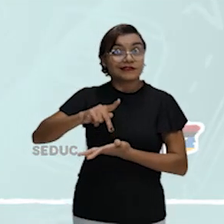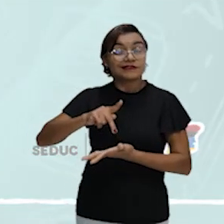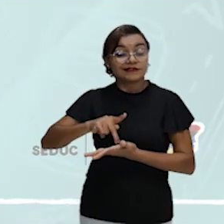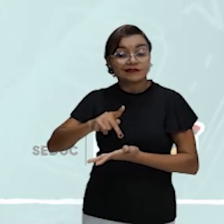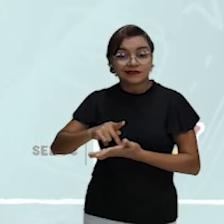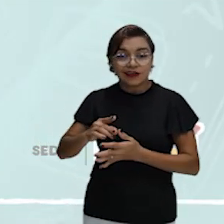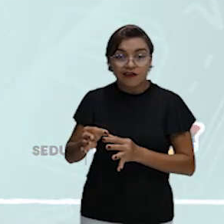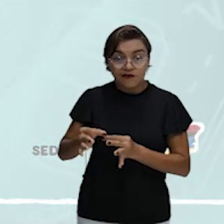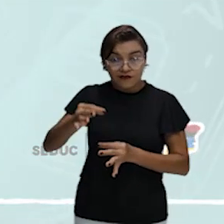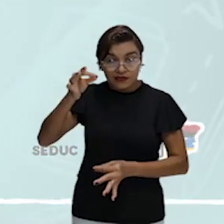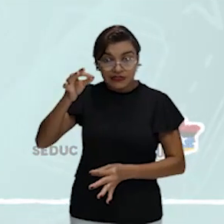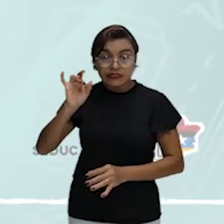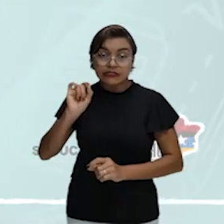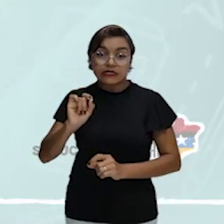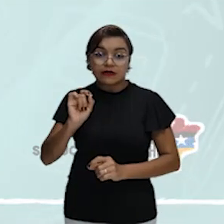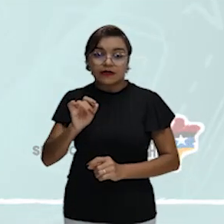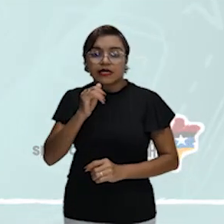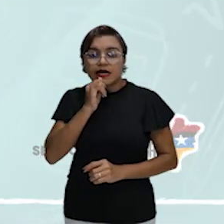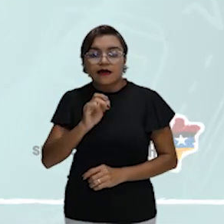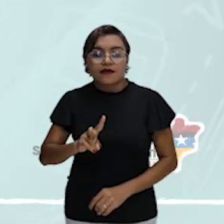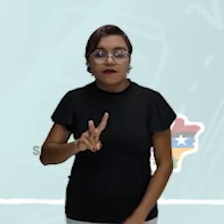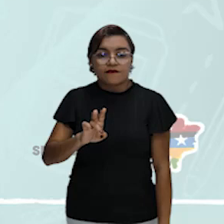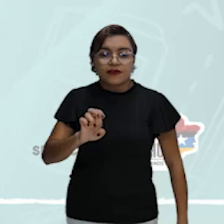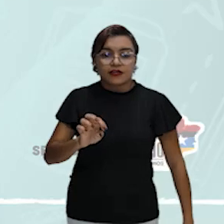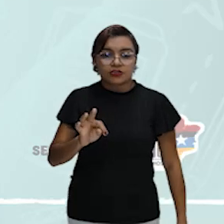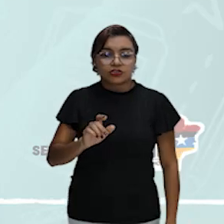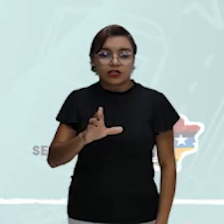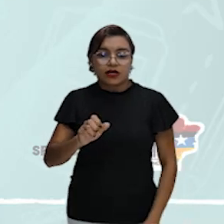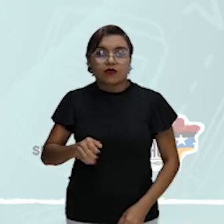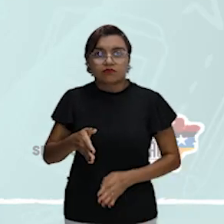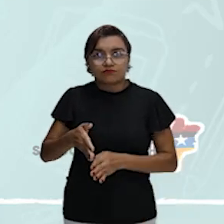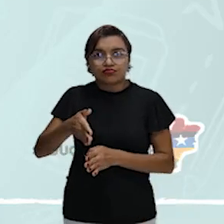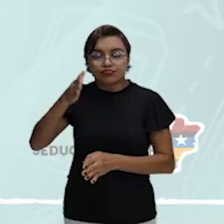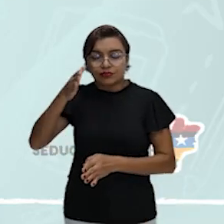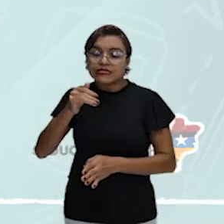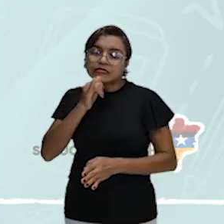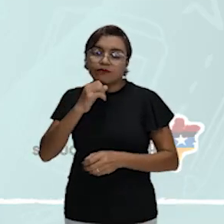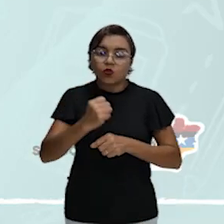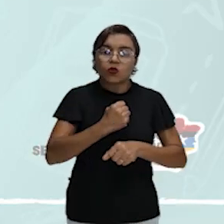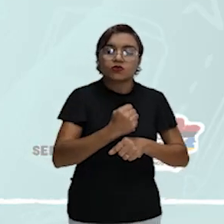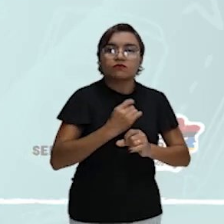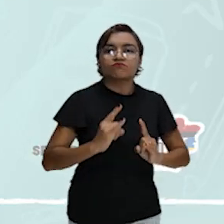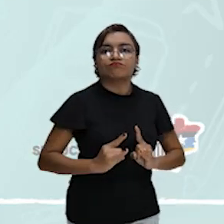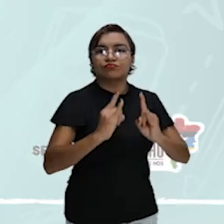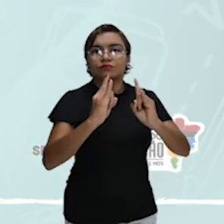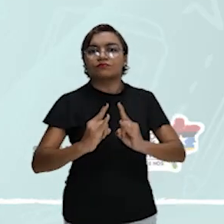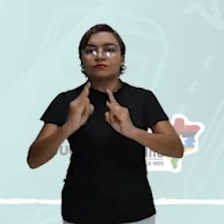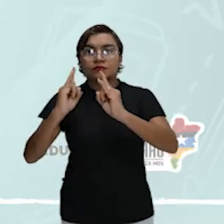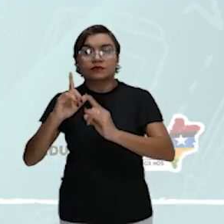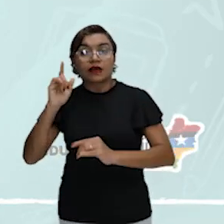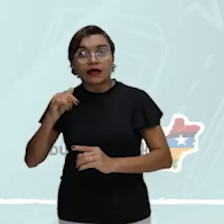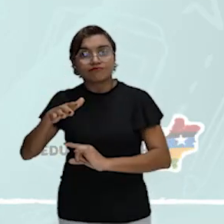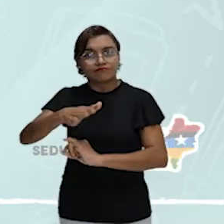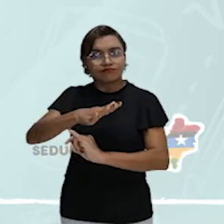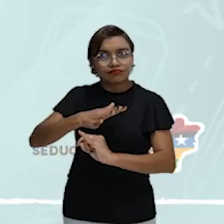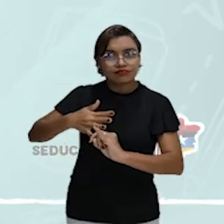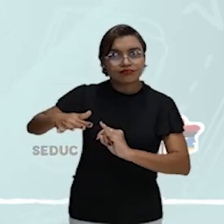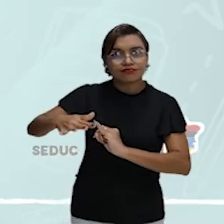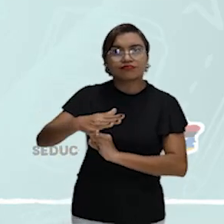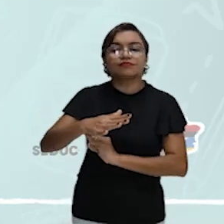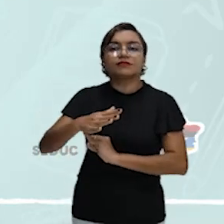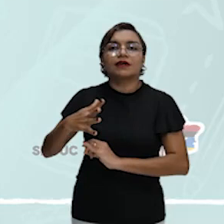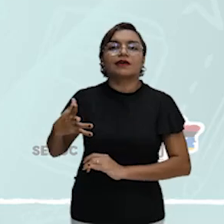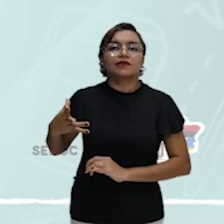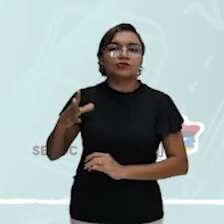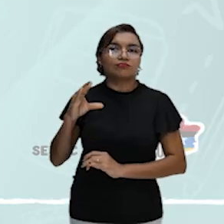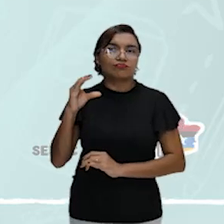A verticalização desses ambientes é um dos grandes responsáveis pelo surgimento das ilhas de calor. Como eu acabei de explicar para